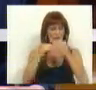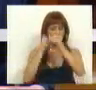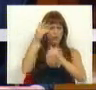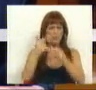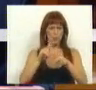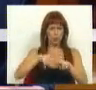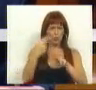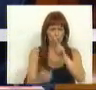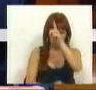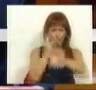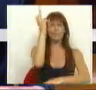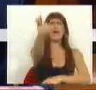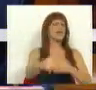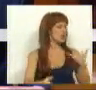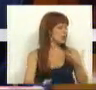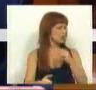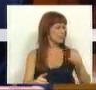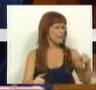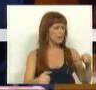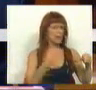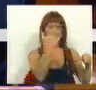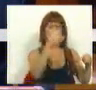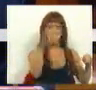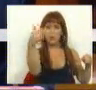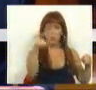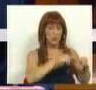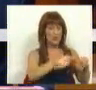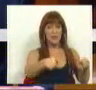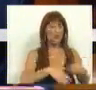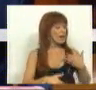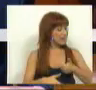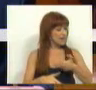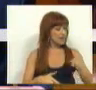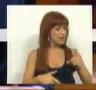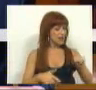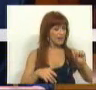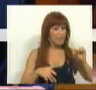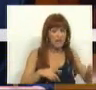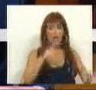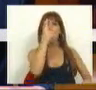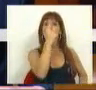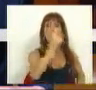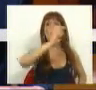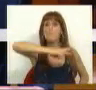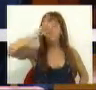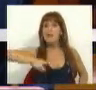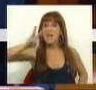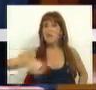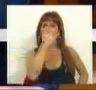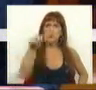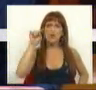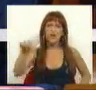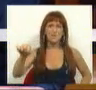mais que duplicou entre 2000 e 2011, passando de 560 mil para 1 milhão e 200 mil.